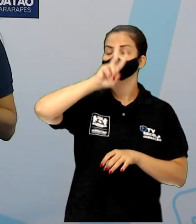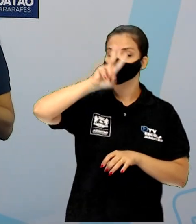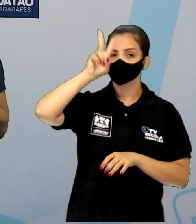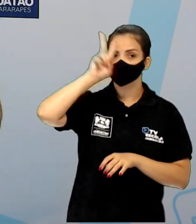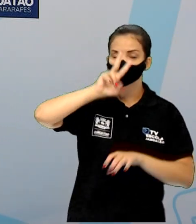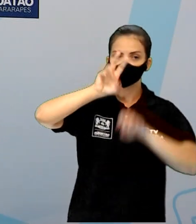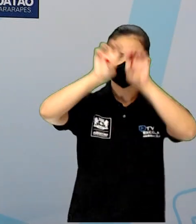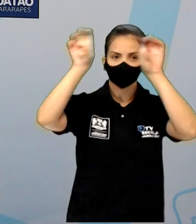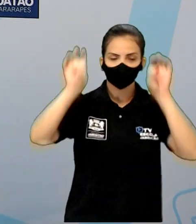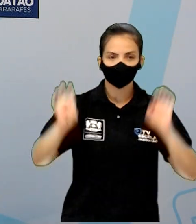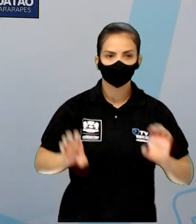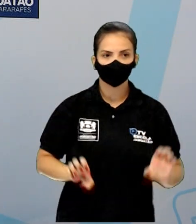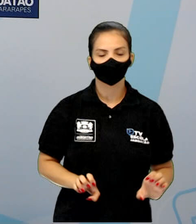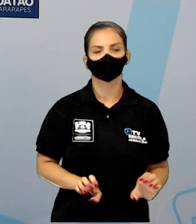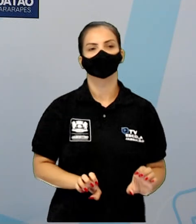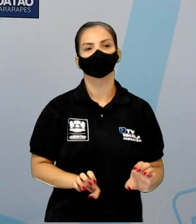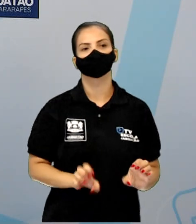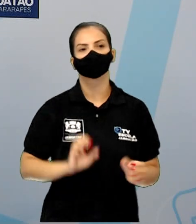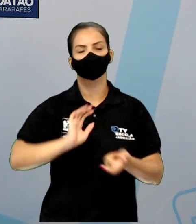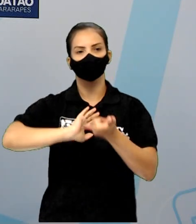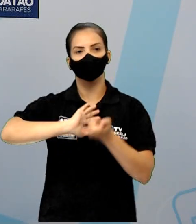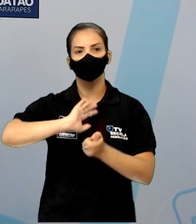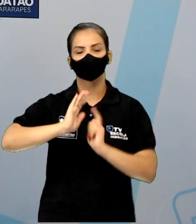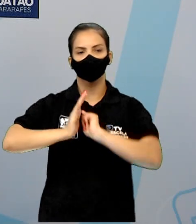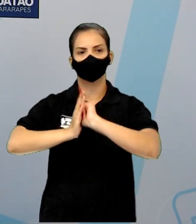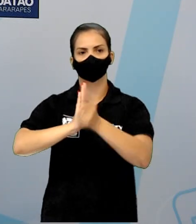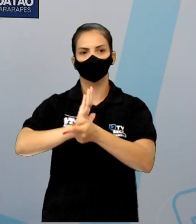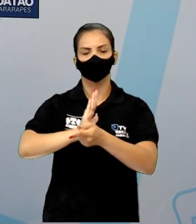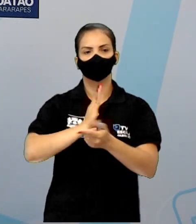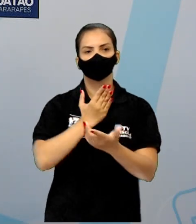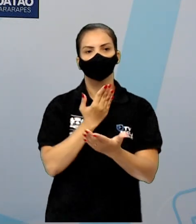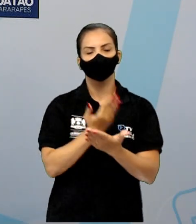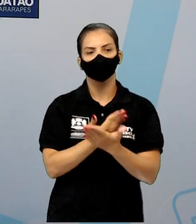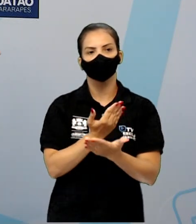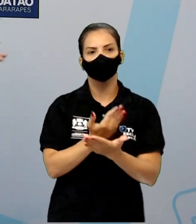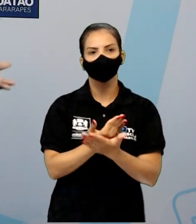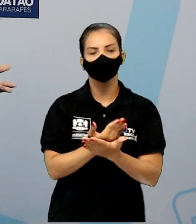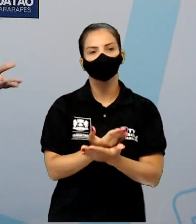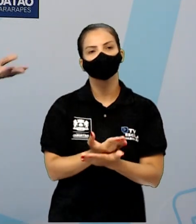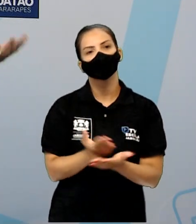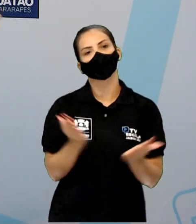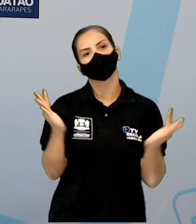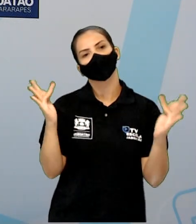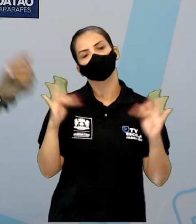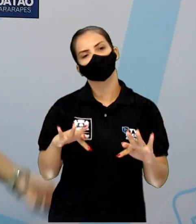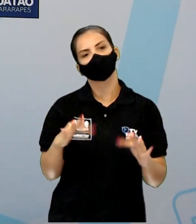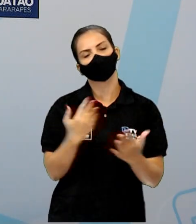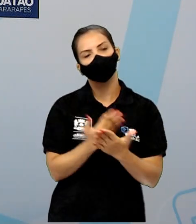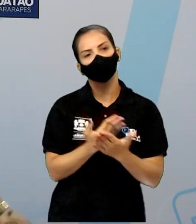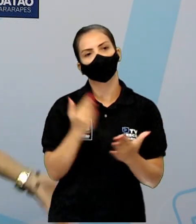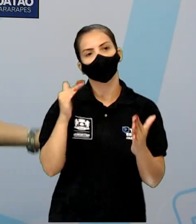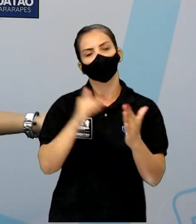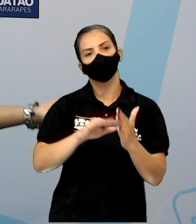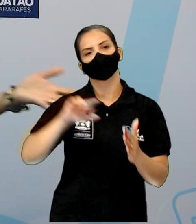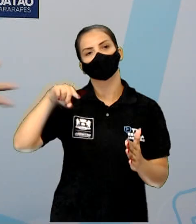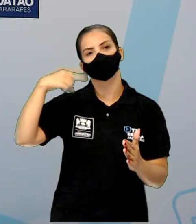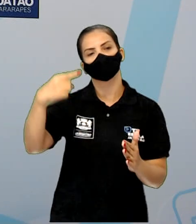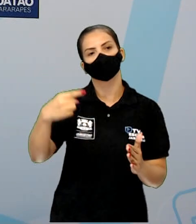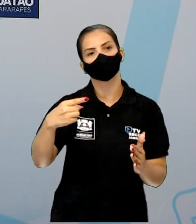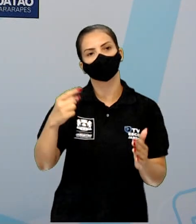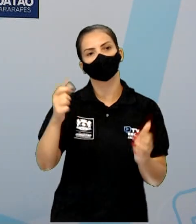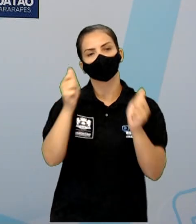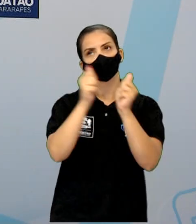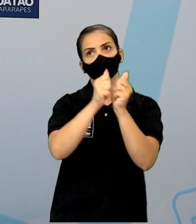da estrutura Do gênero estudado Pessoal, termina a nossa aula Até logo, fique com Deus